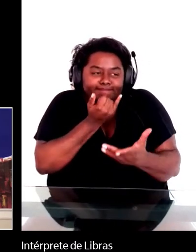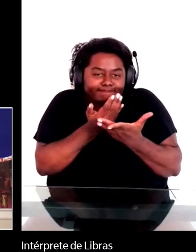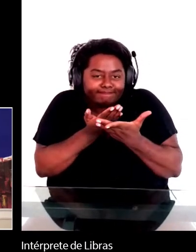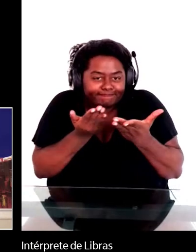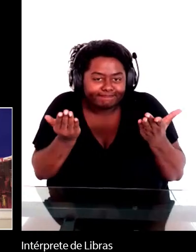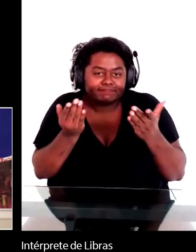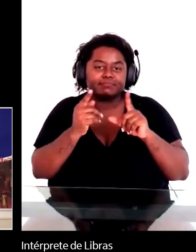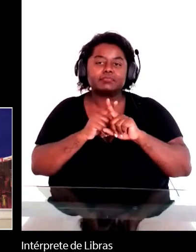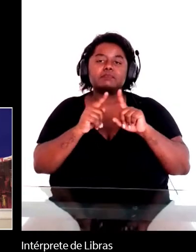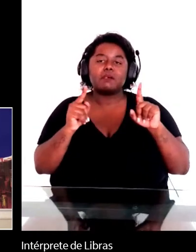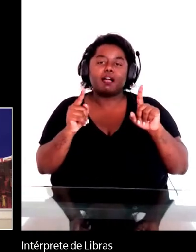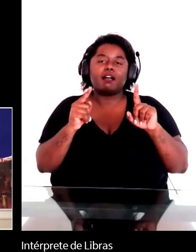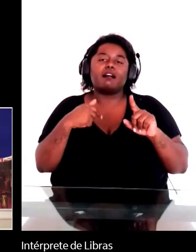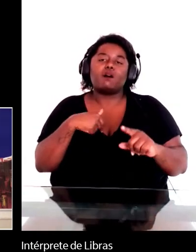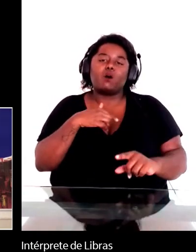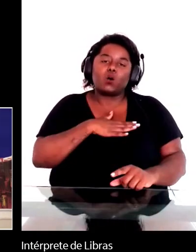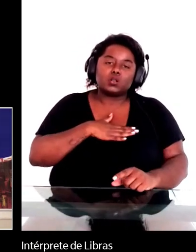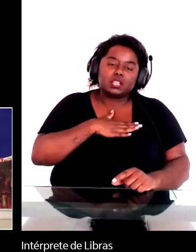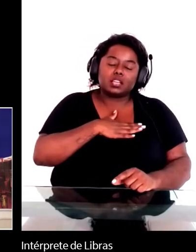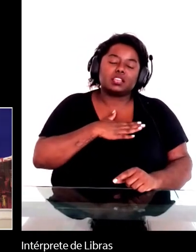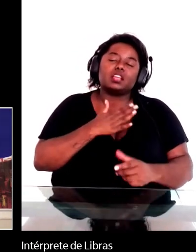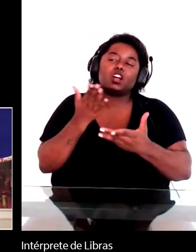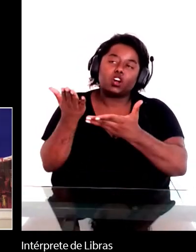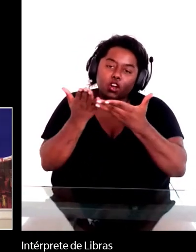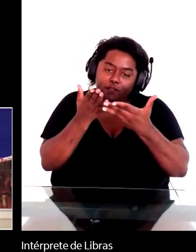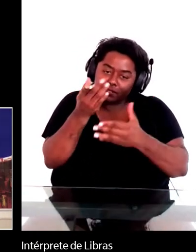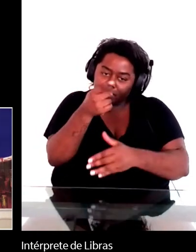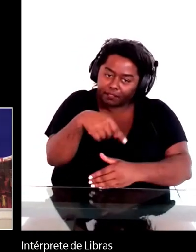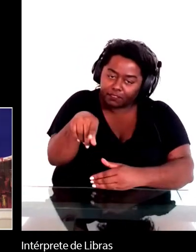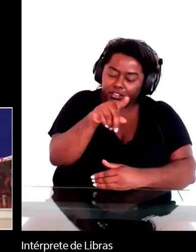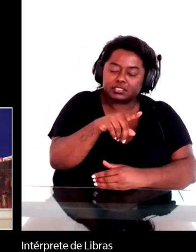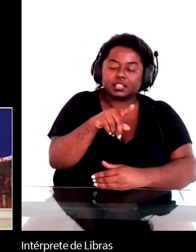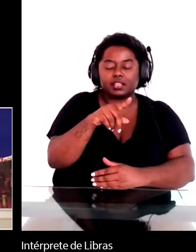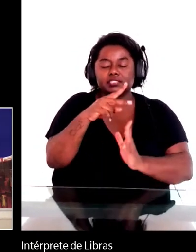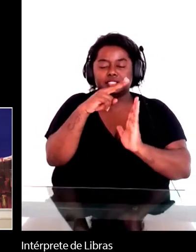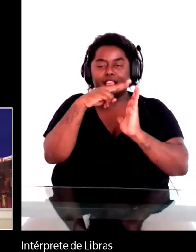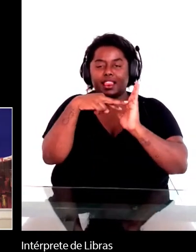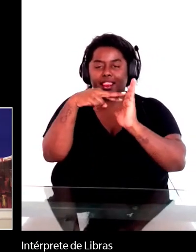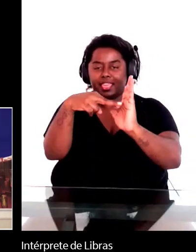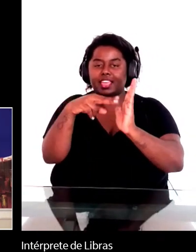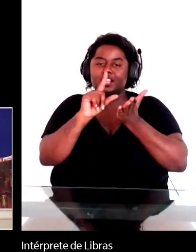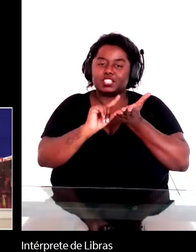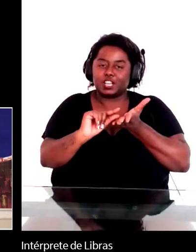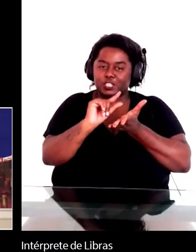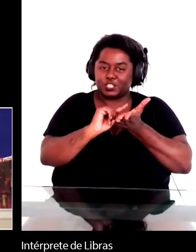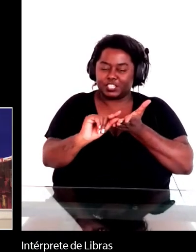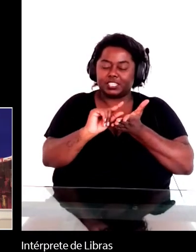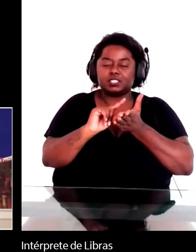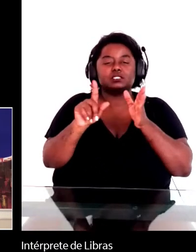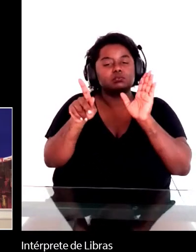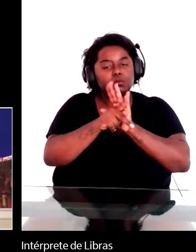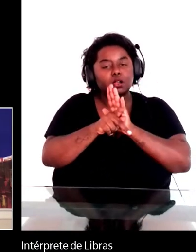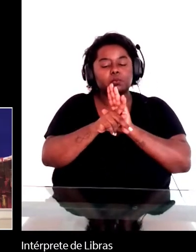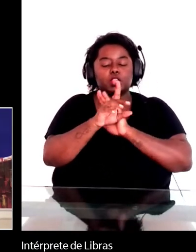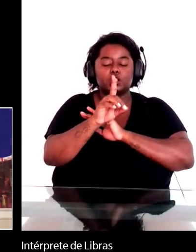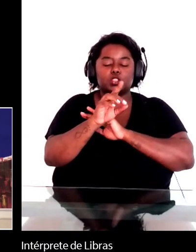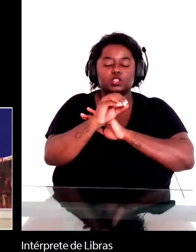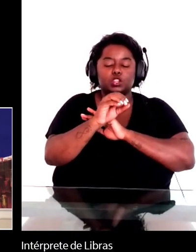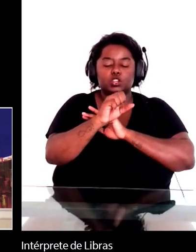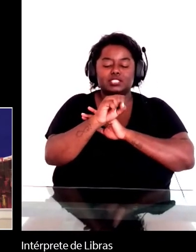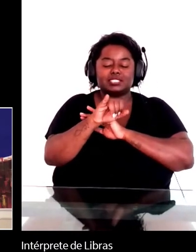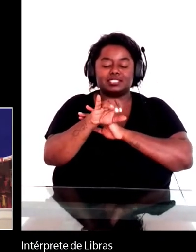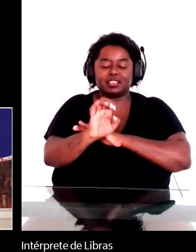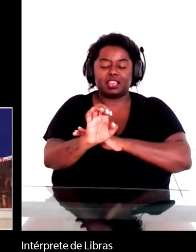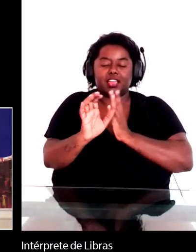eu gostaria de convidá-los para inclusive ler os artigos desse dossiê em que há